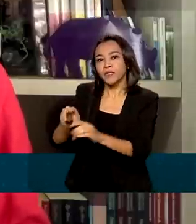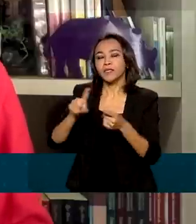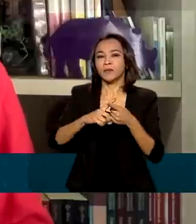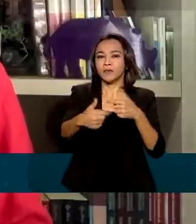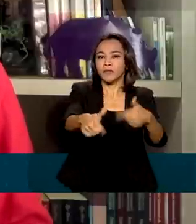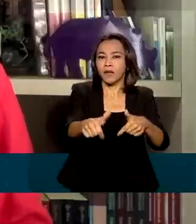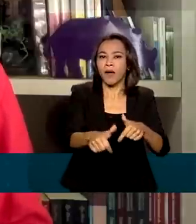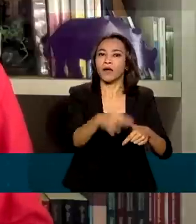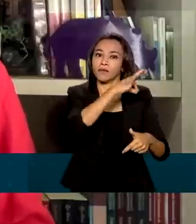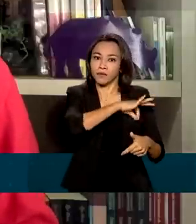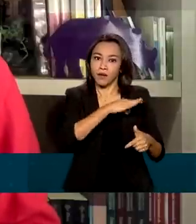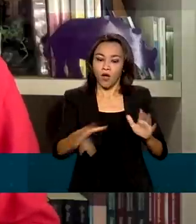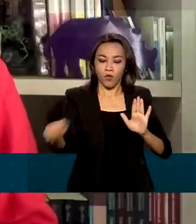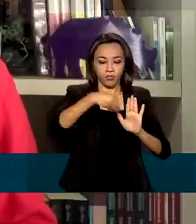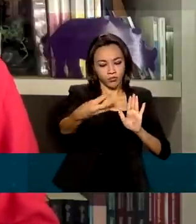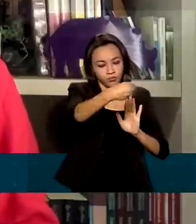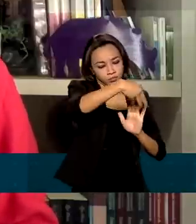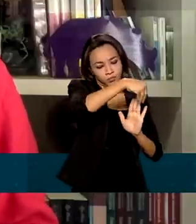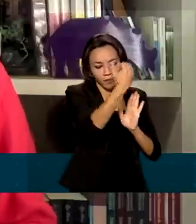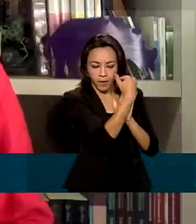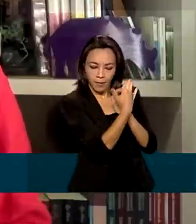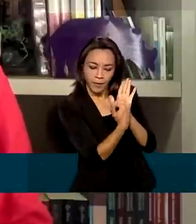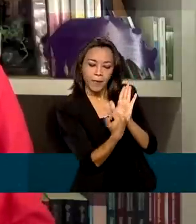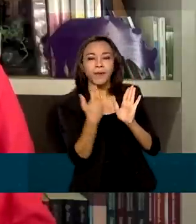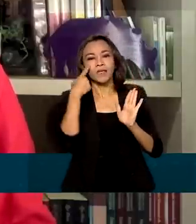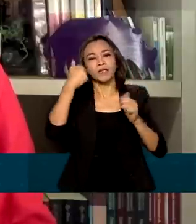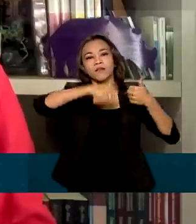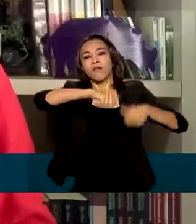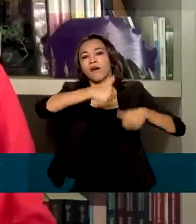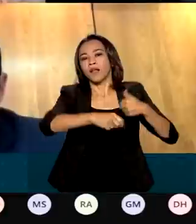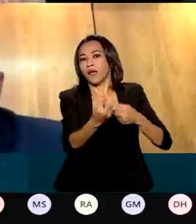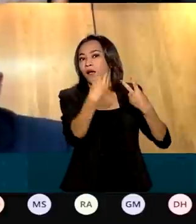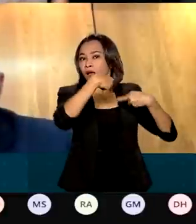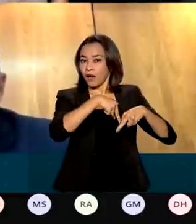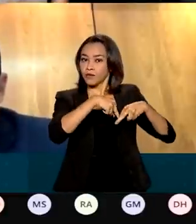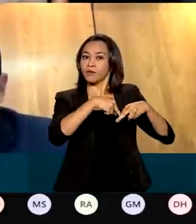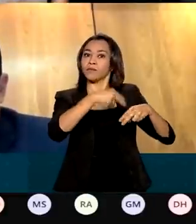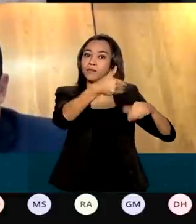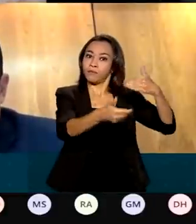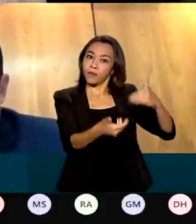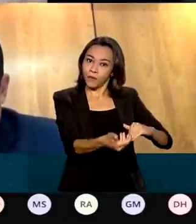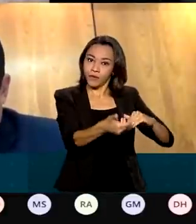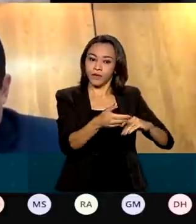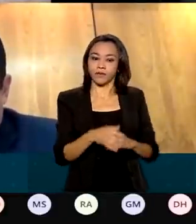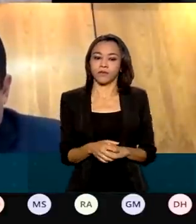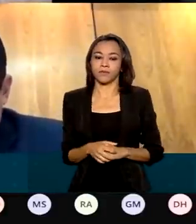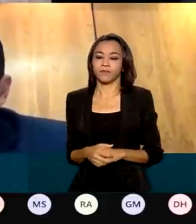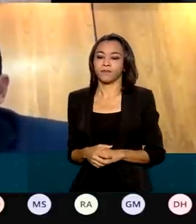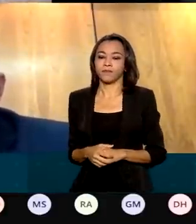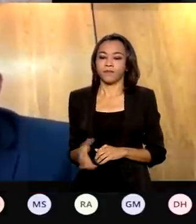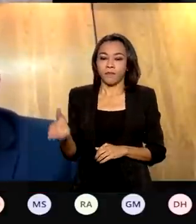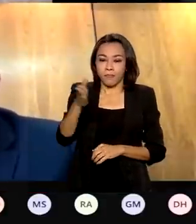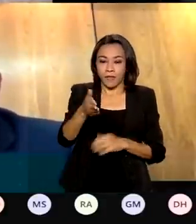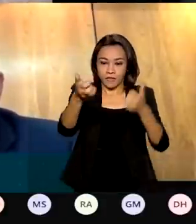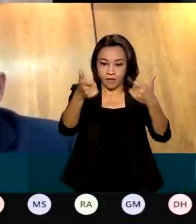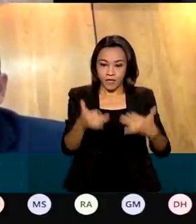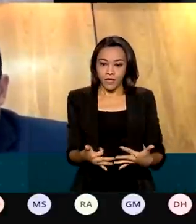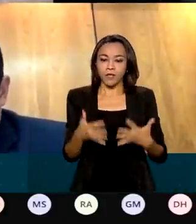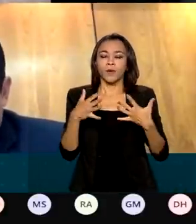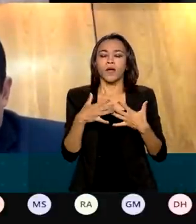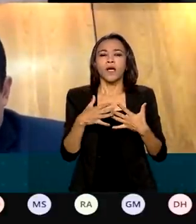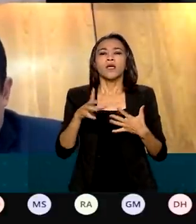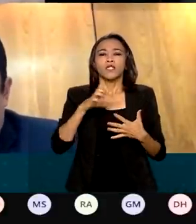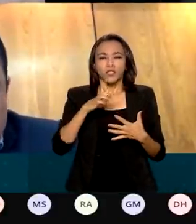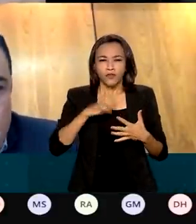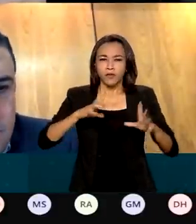e renda. E está sendo analisado pelo Congresso Nacional. Nenhuma política está sendo ampliada. gente já teve uma